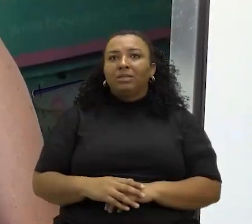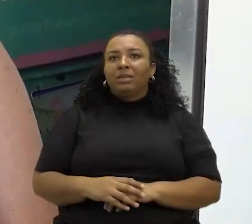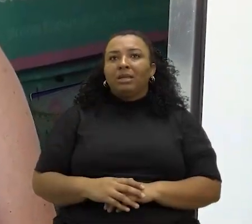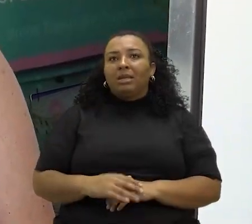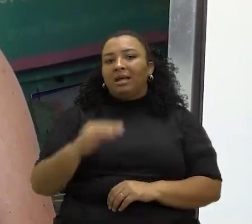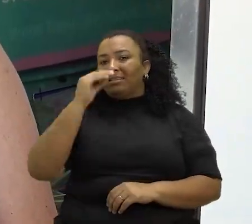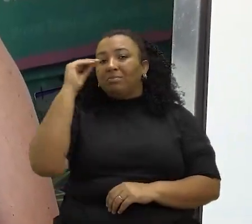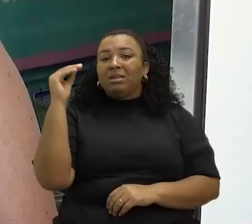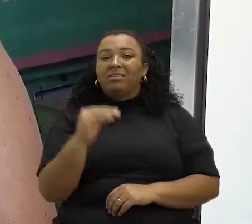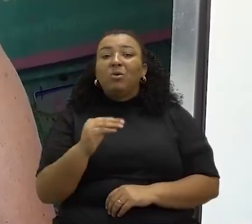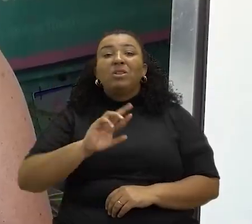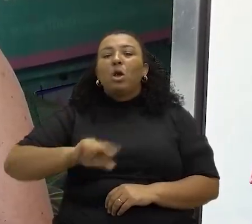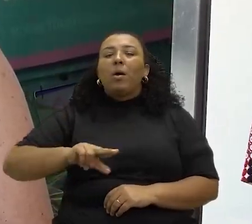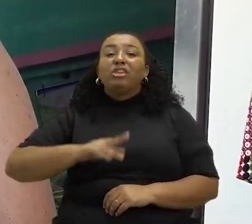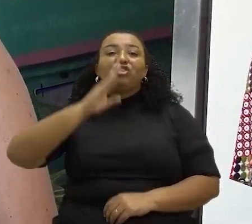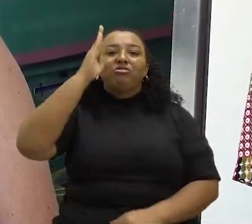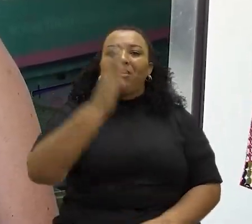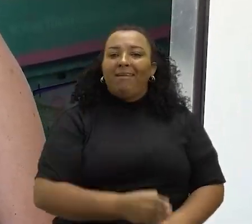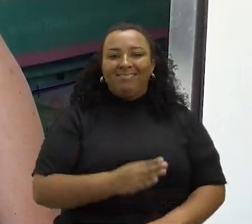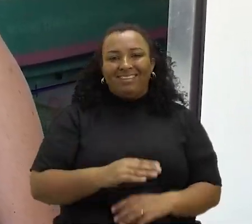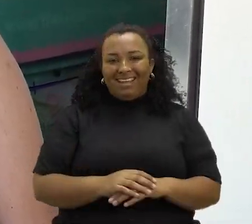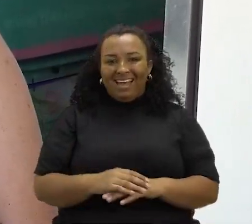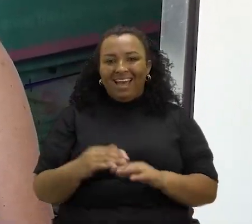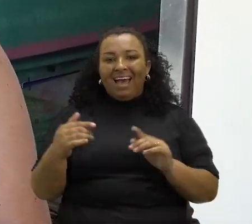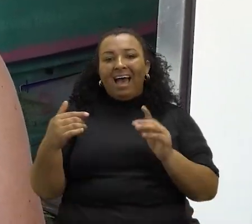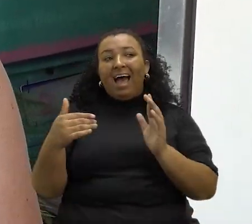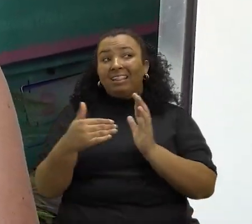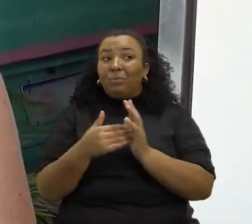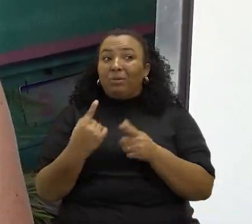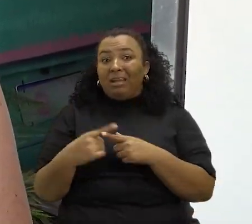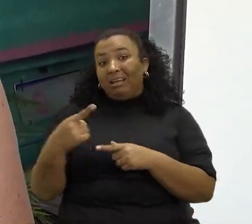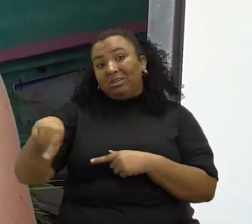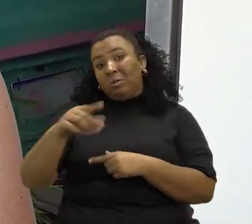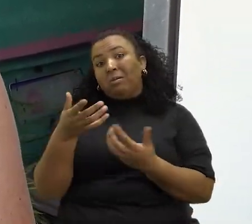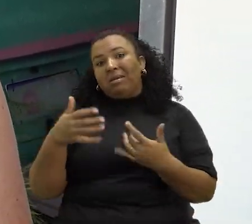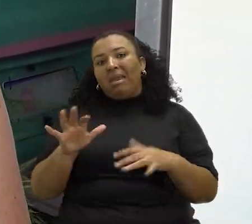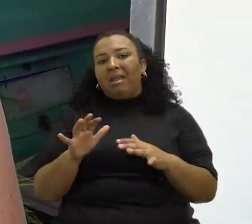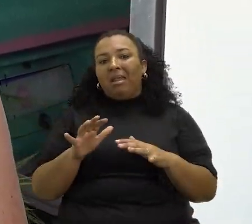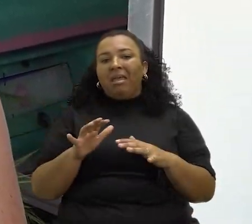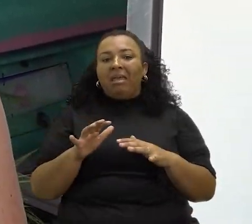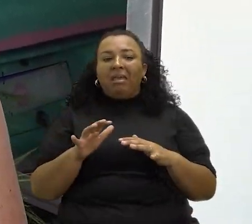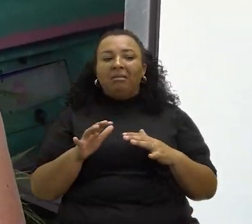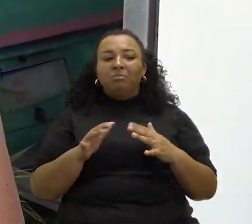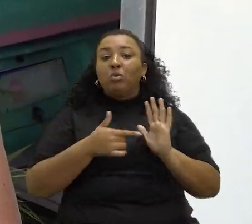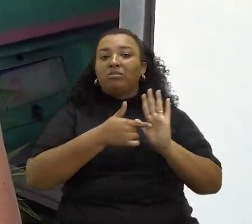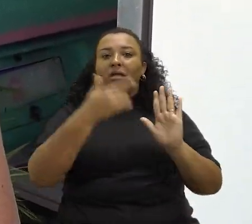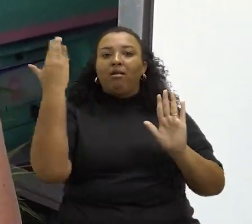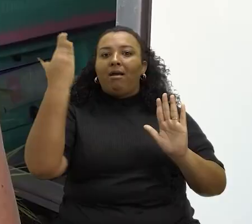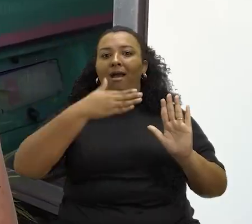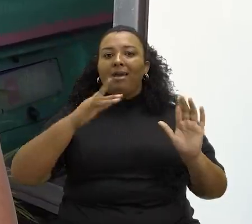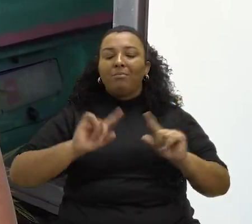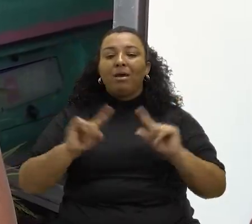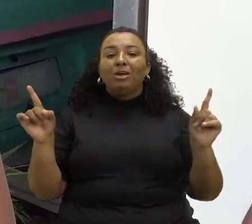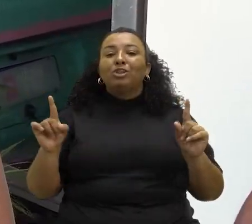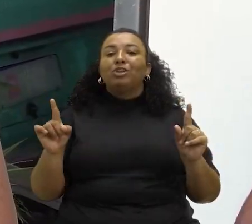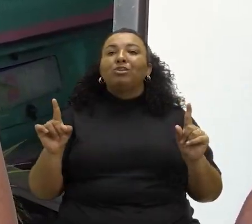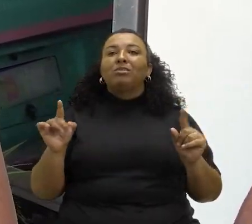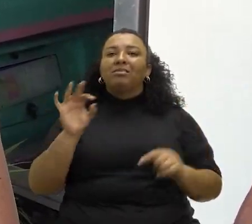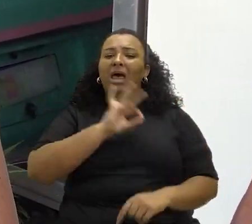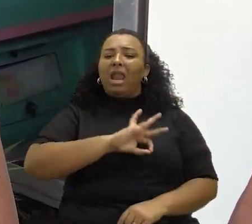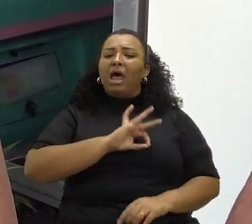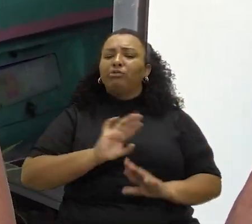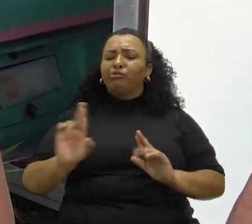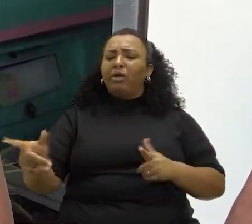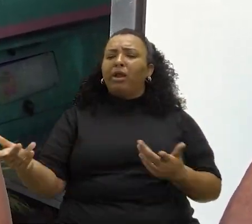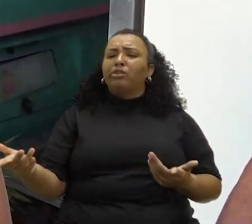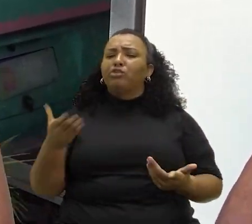discriminação da mulher não é direta no mercado de trabalho, até porque eles não querem se expor à diferenciação. Tanto é que o salário